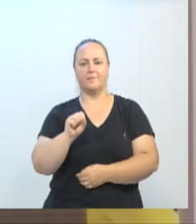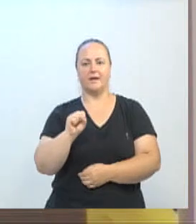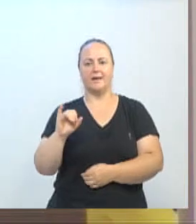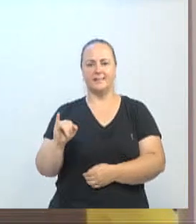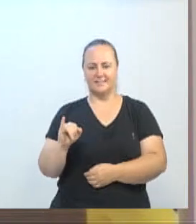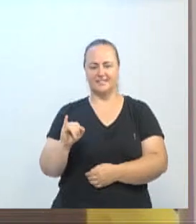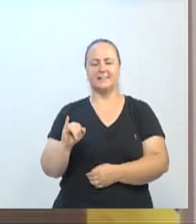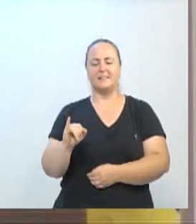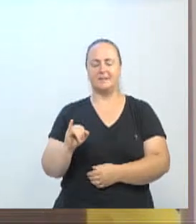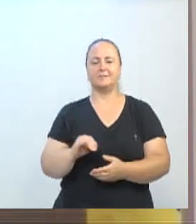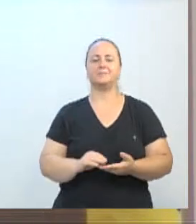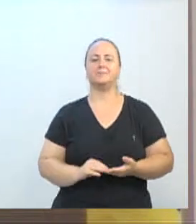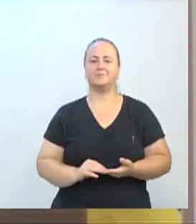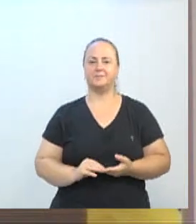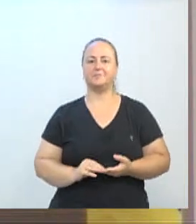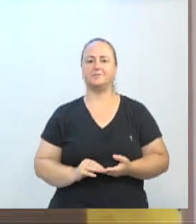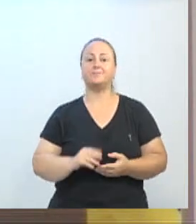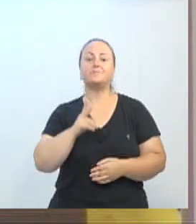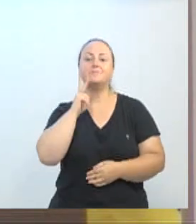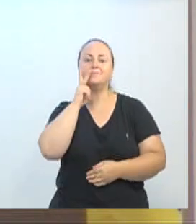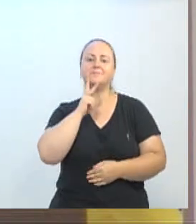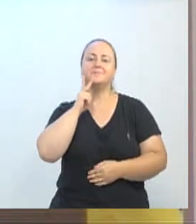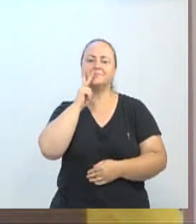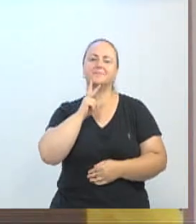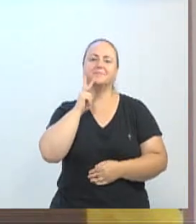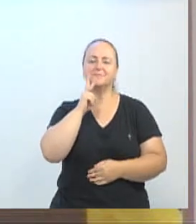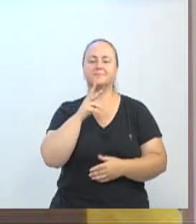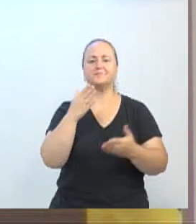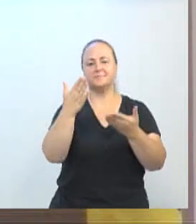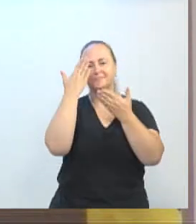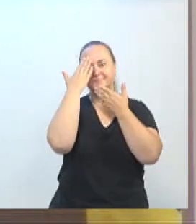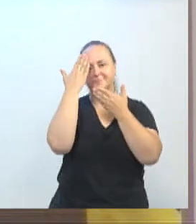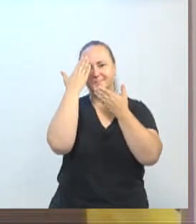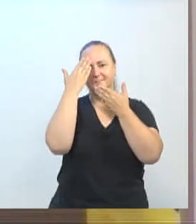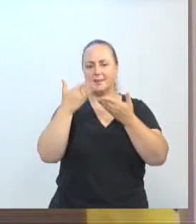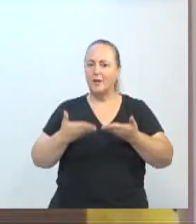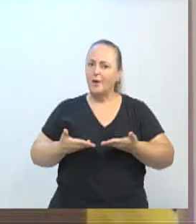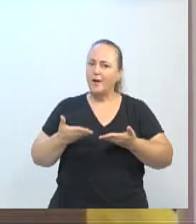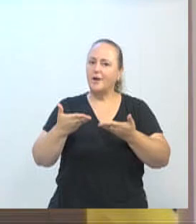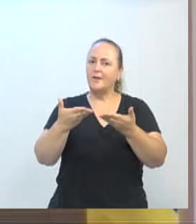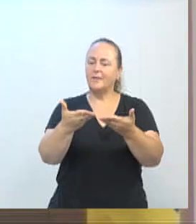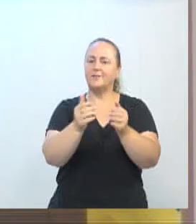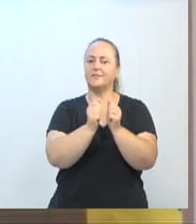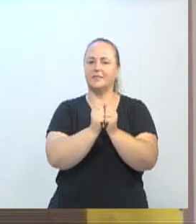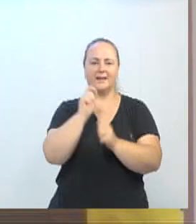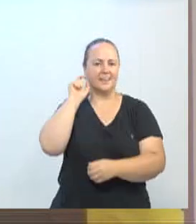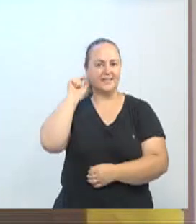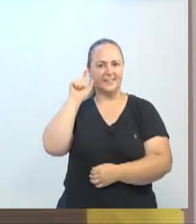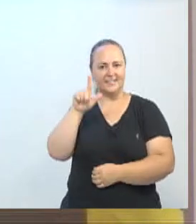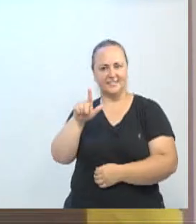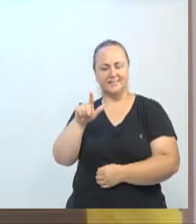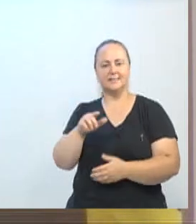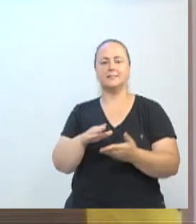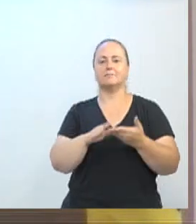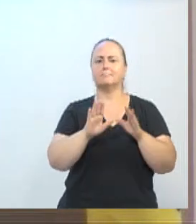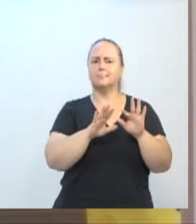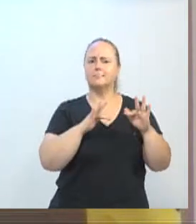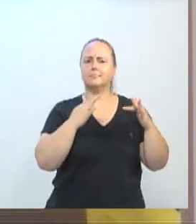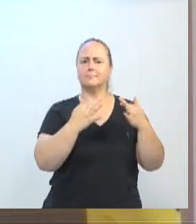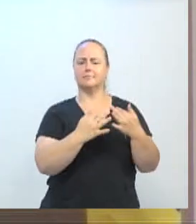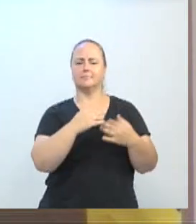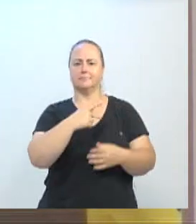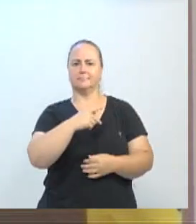visita, a qual quero agradecer inicialmente o seu convite, vereador Maurício Gol. O que faz a família Pavese?